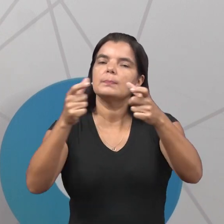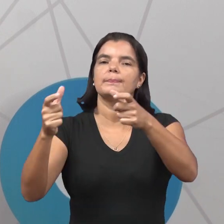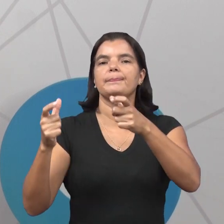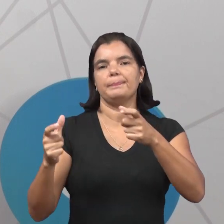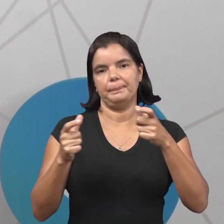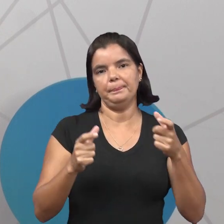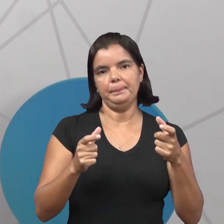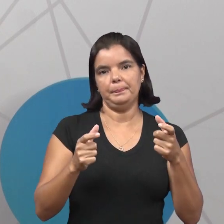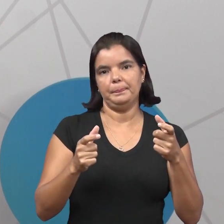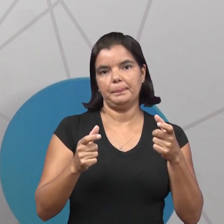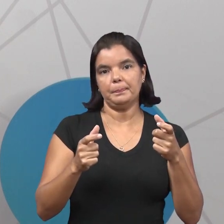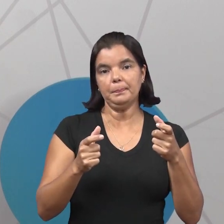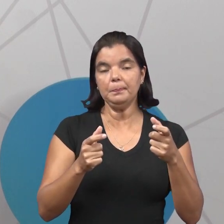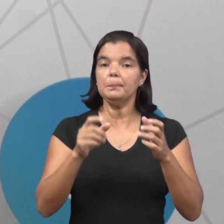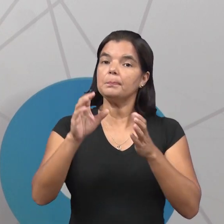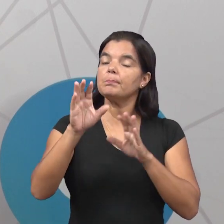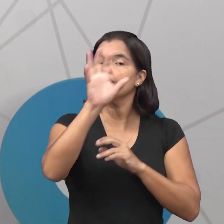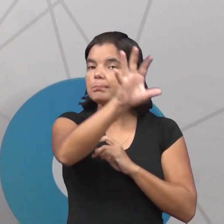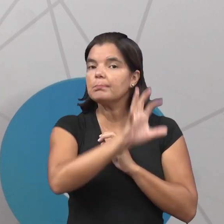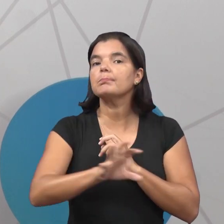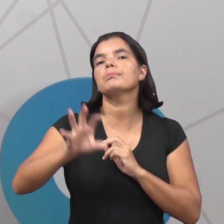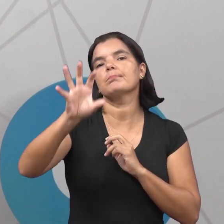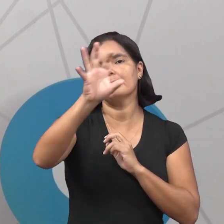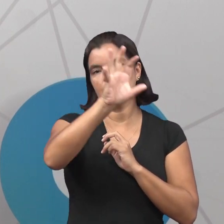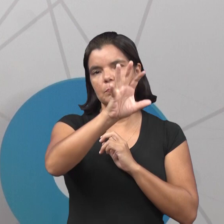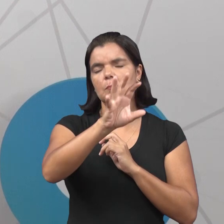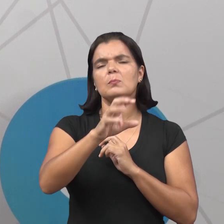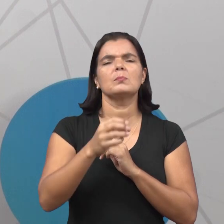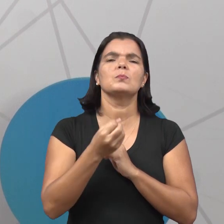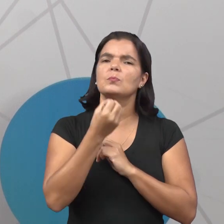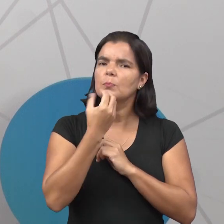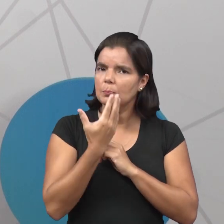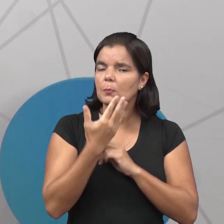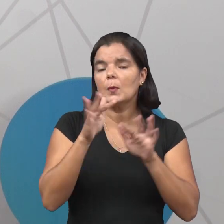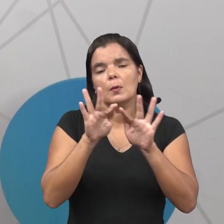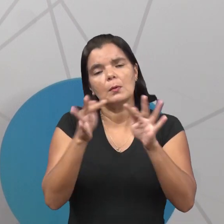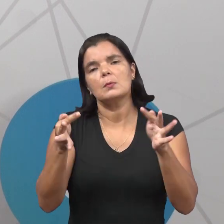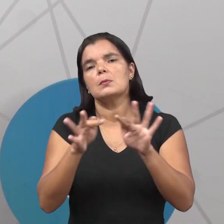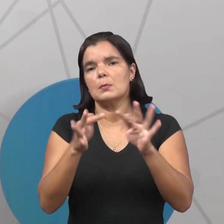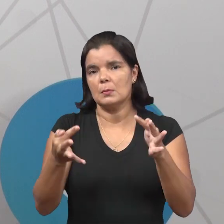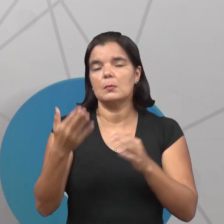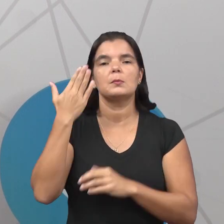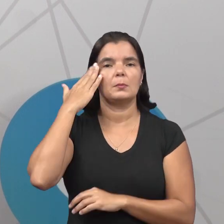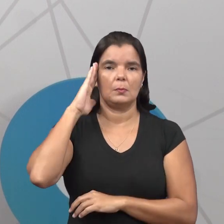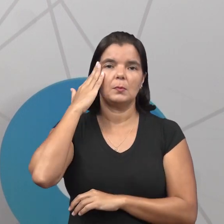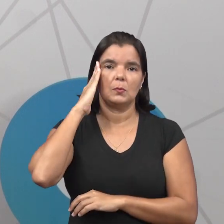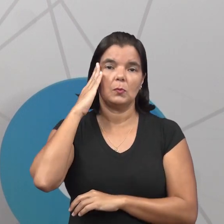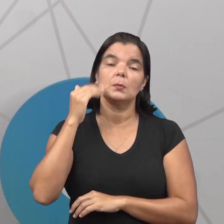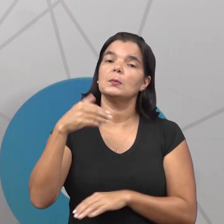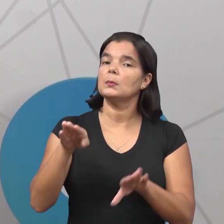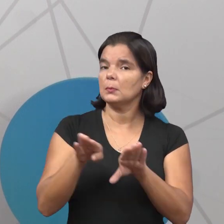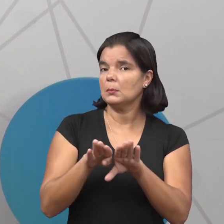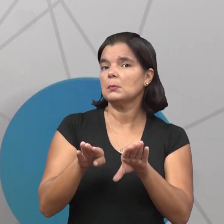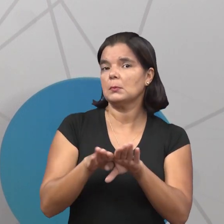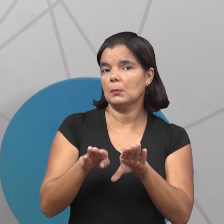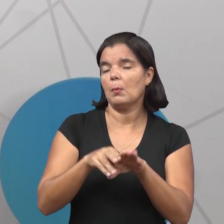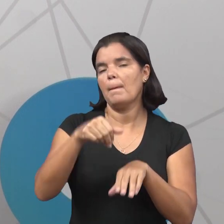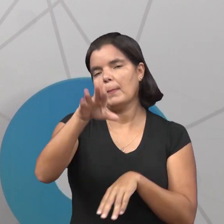Então, essa regionalização é bastante útil e simples de compreender e é mais também